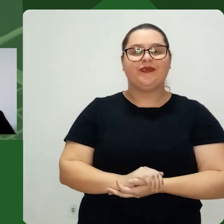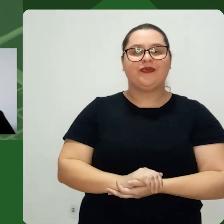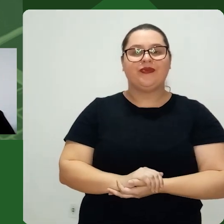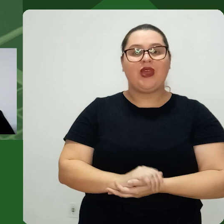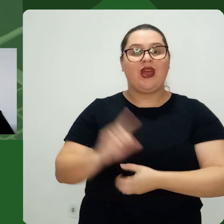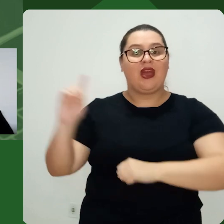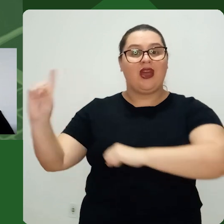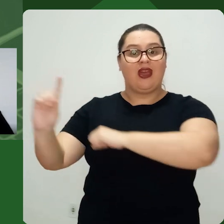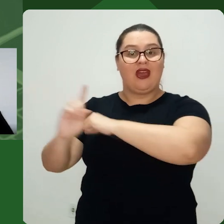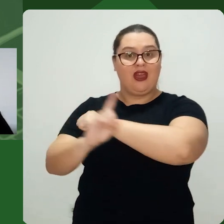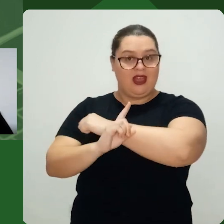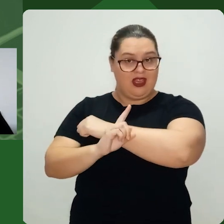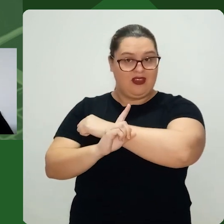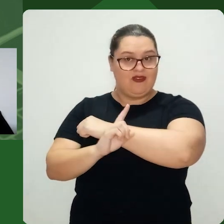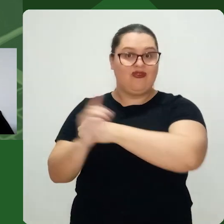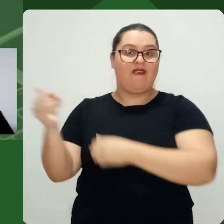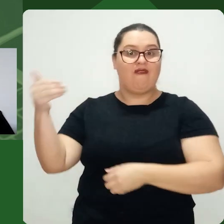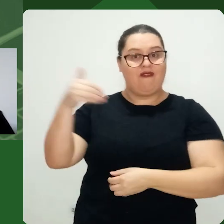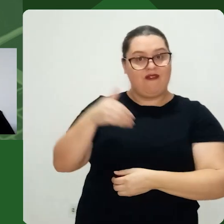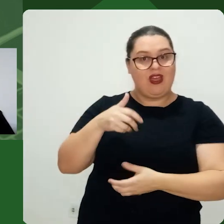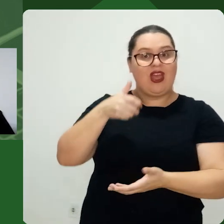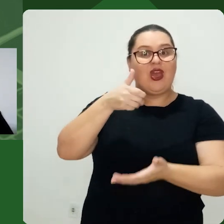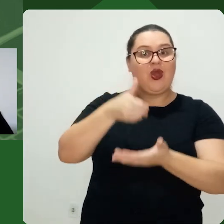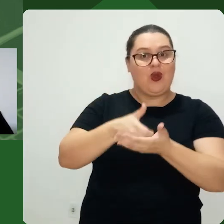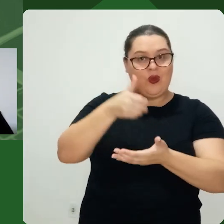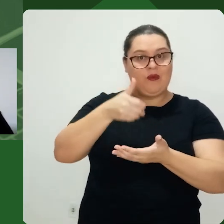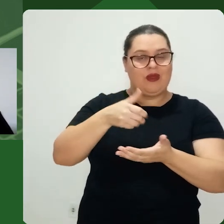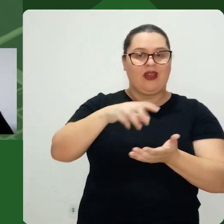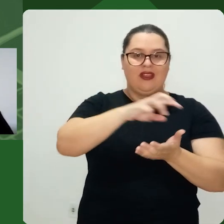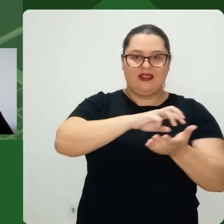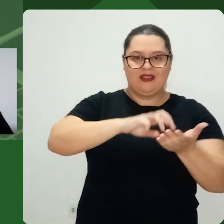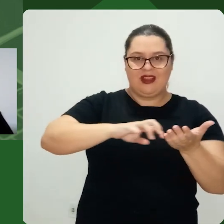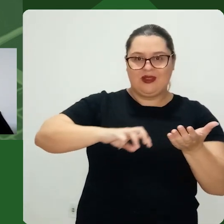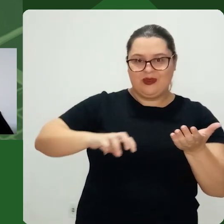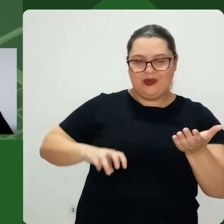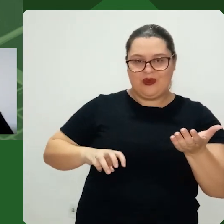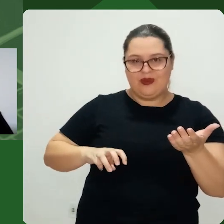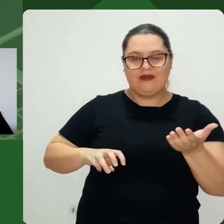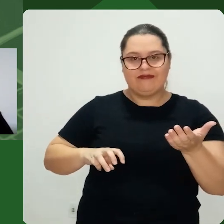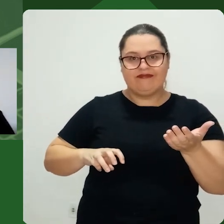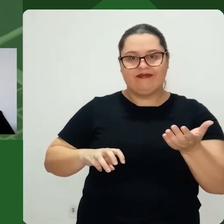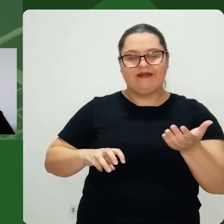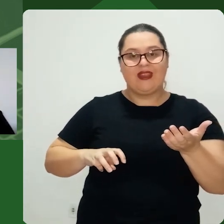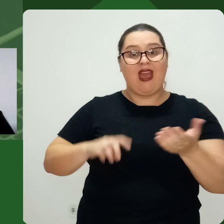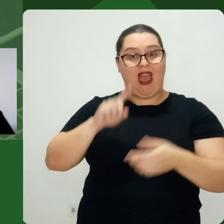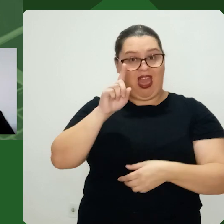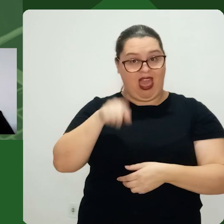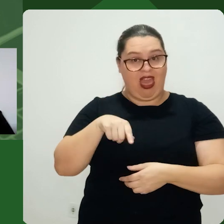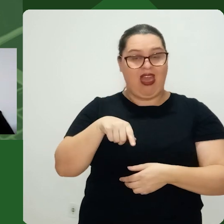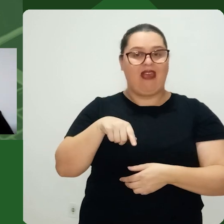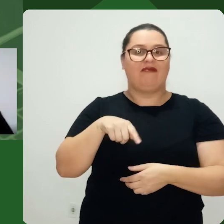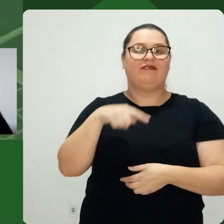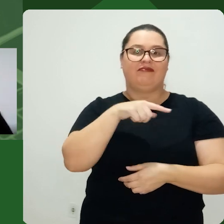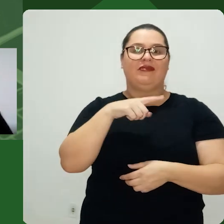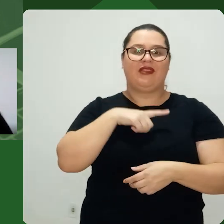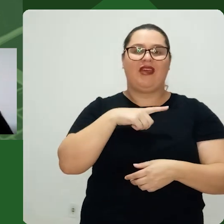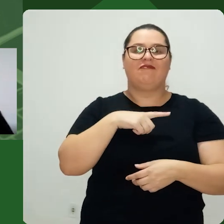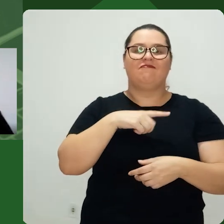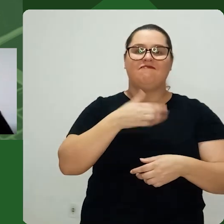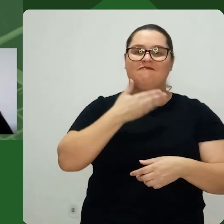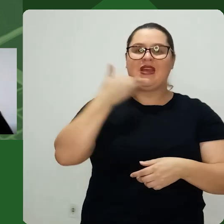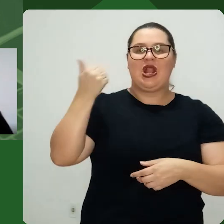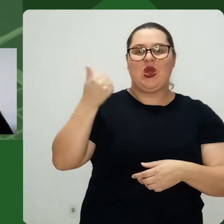Que para que o cliente venha comprar o trator Caterpilar Que é o que vem,